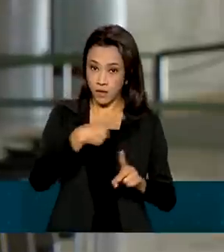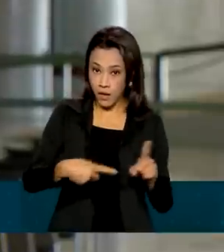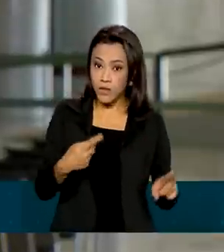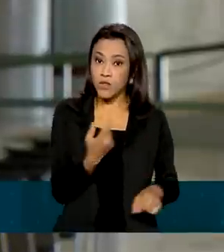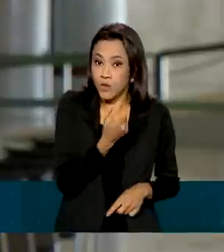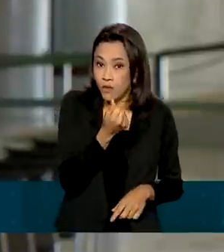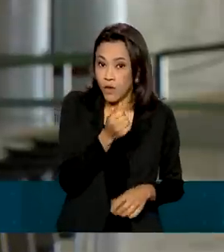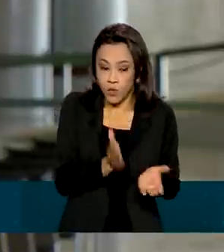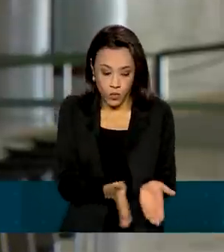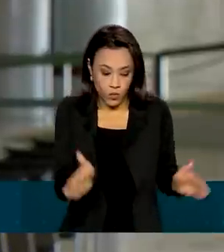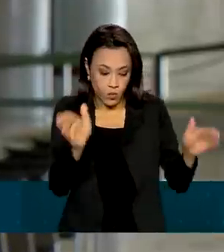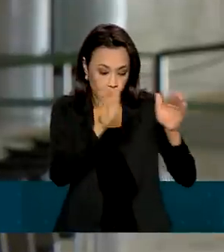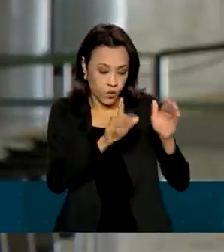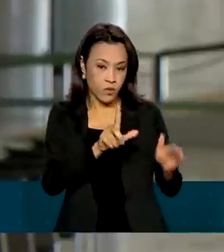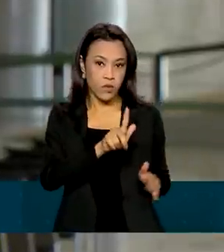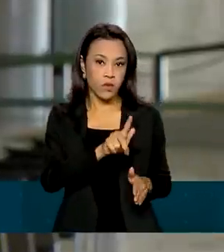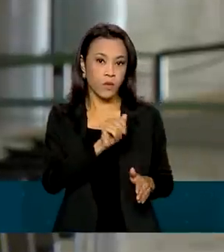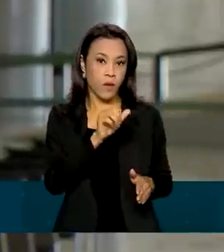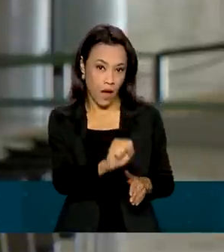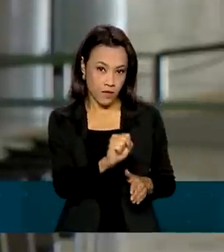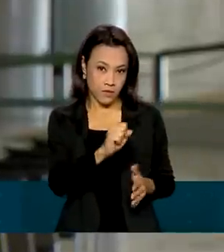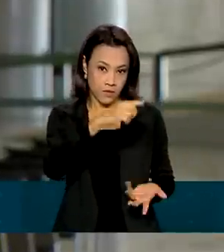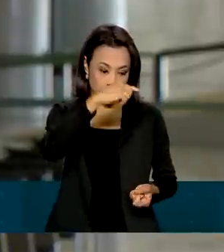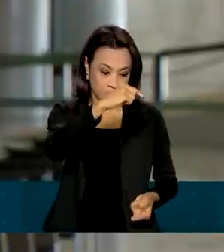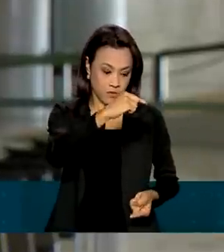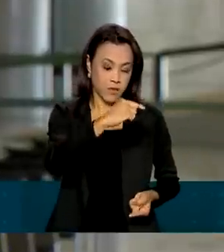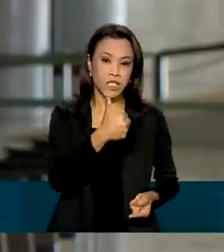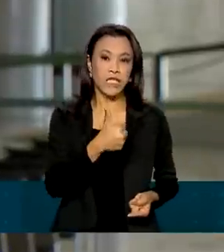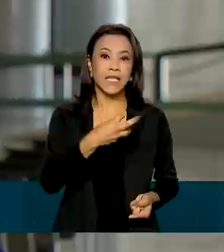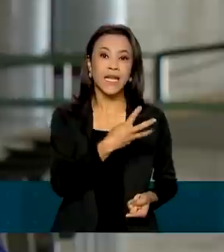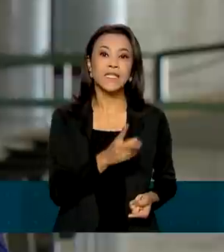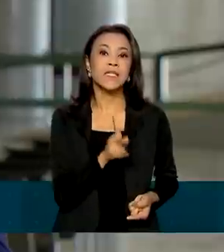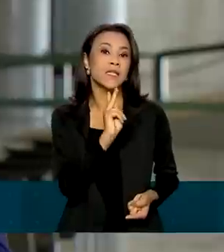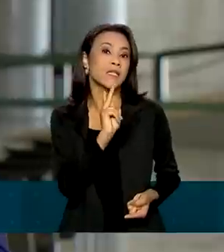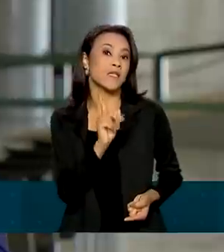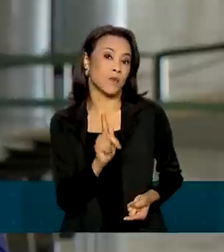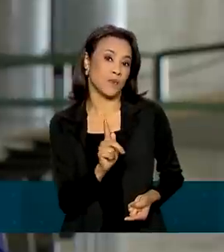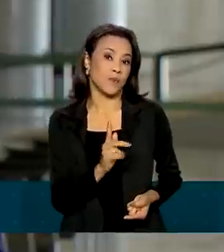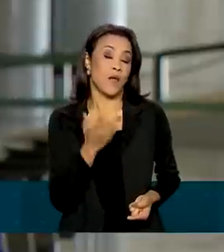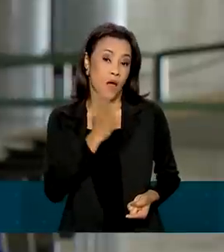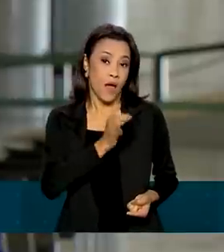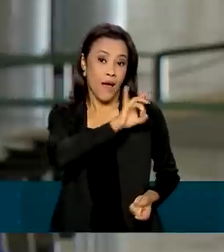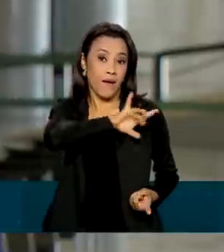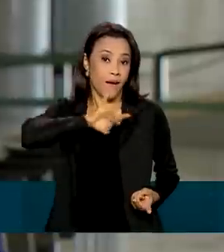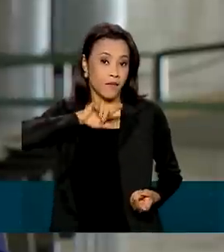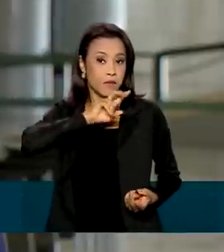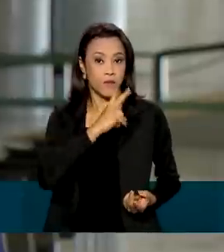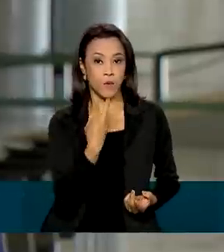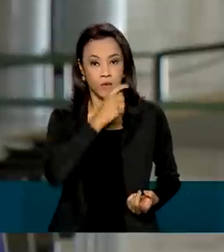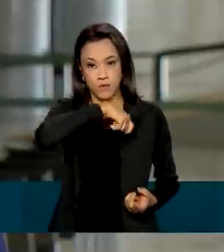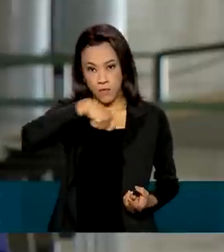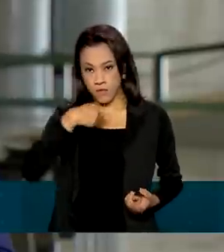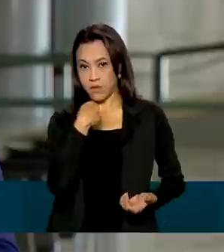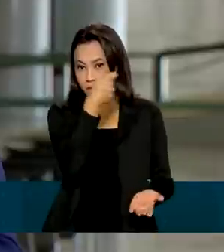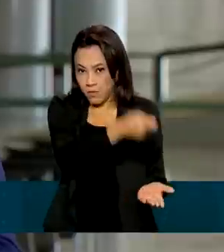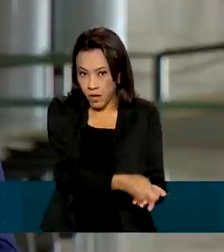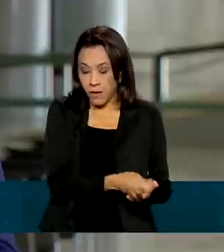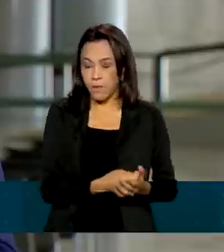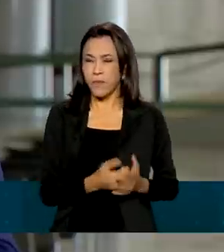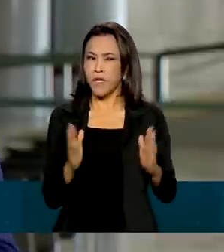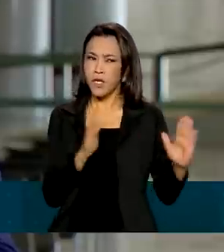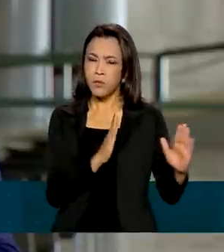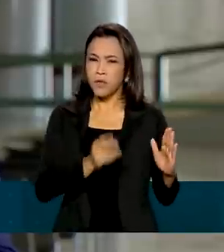médio do botijão de gás de 13 kg. O benefício é pago a cada dois meses e nos cinco anos em que este